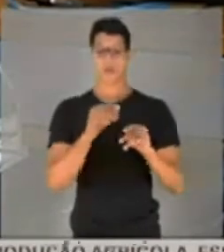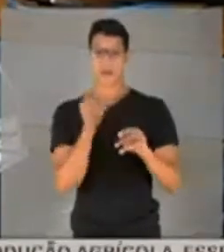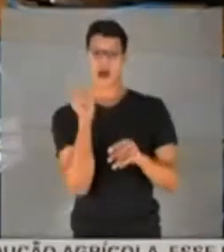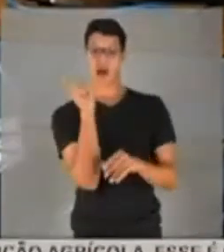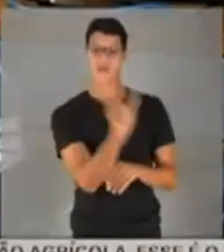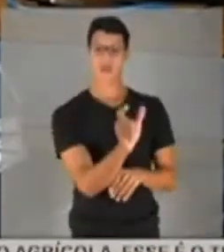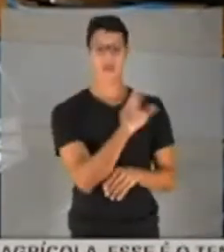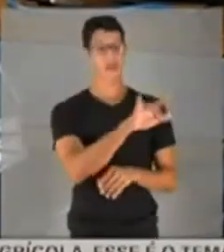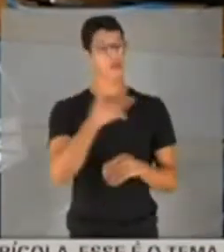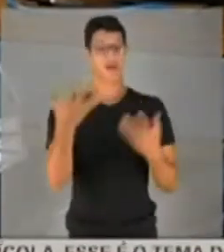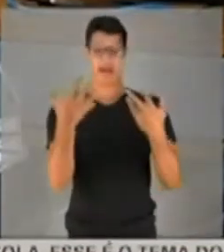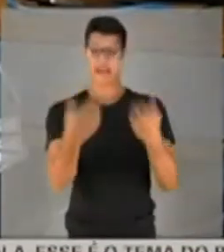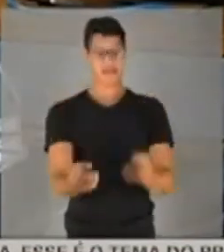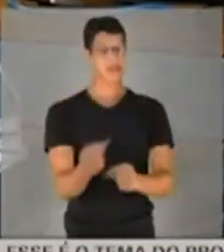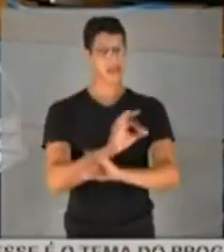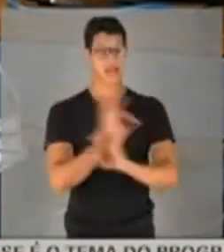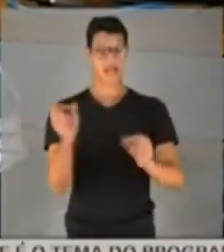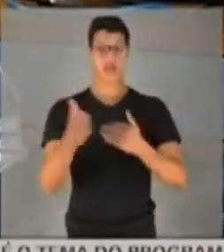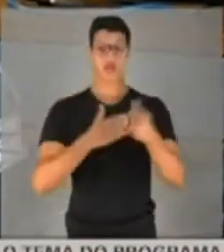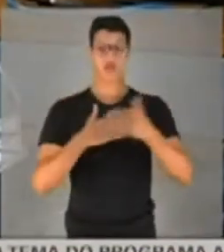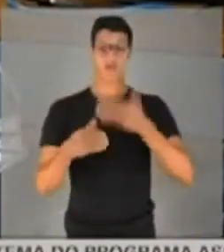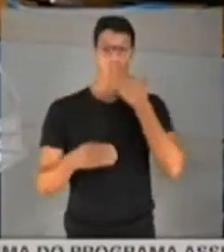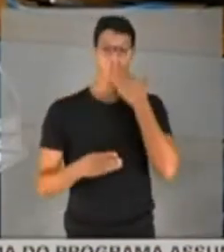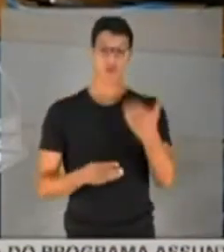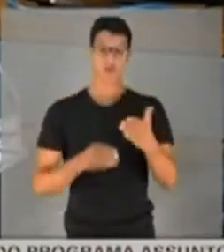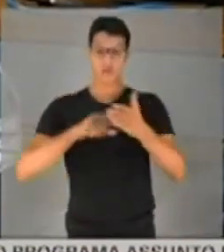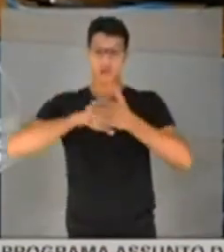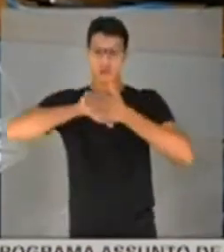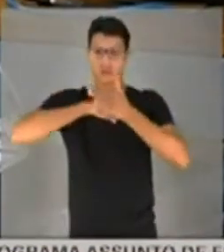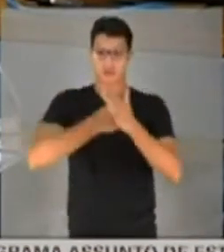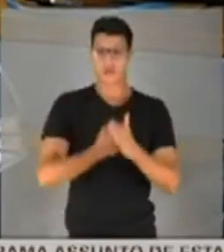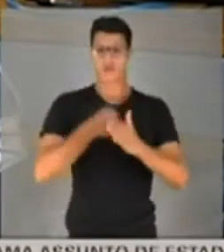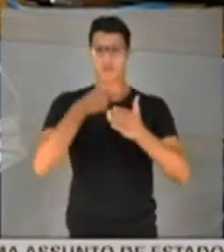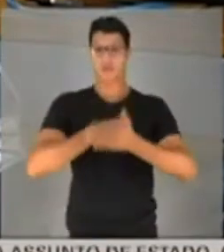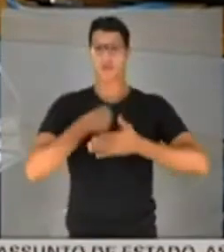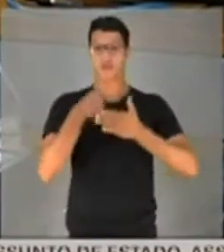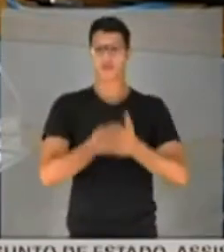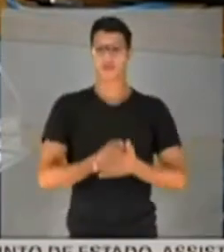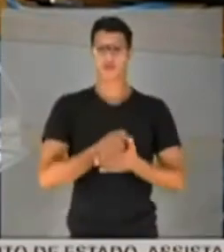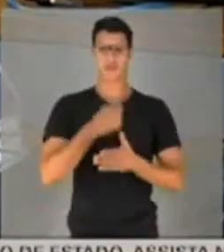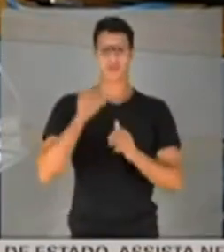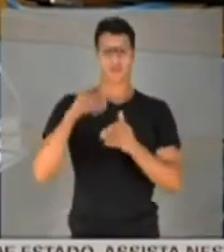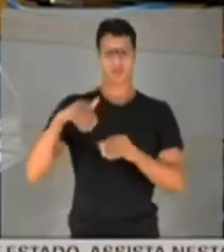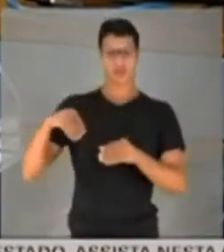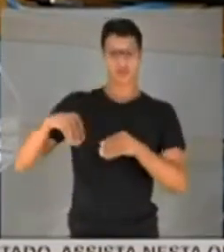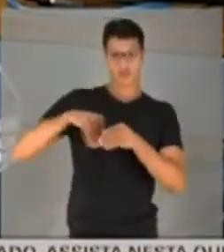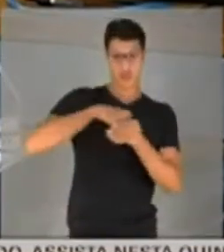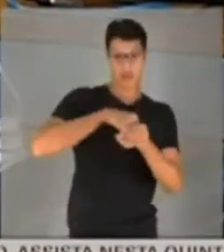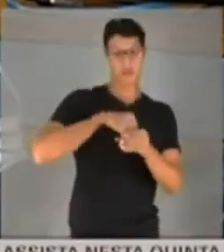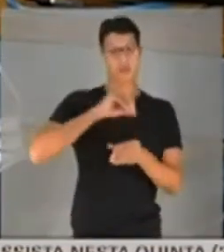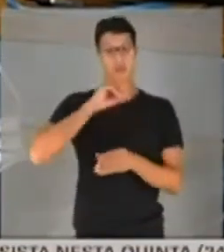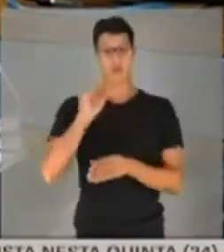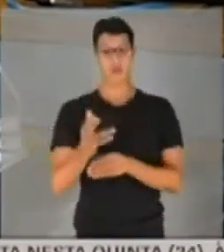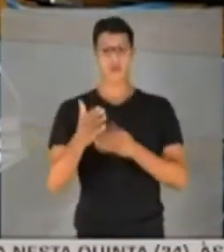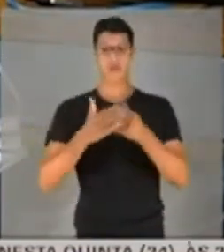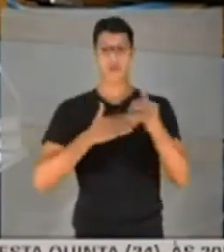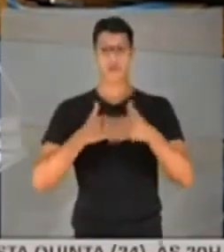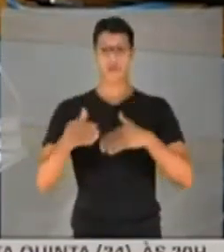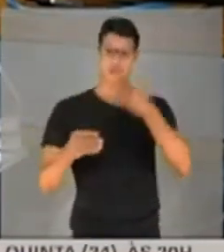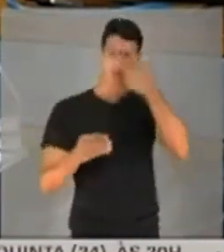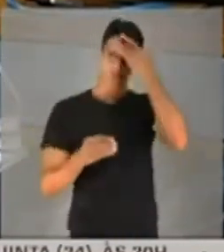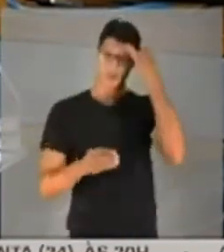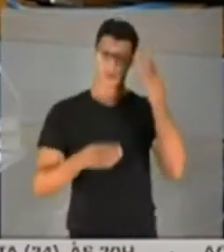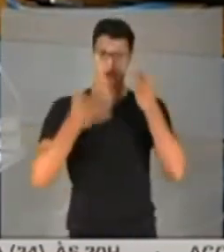que não vai aceitar qualquer tipo de obstrução à atuação, quer dos seus membros, quer de quaisquer que